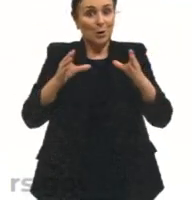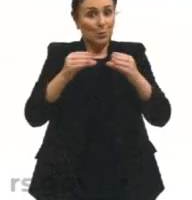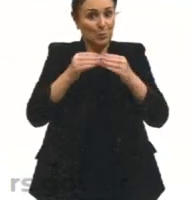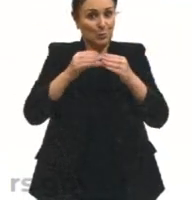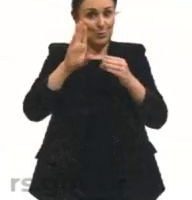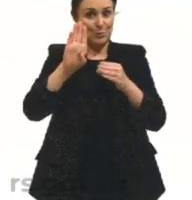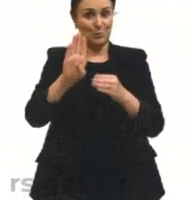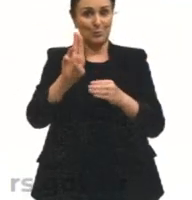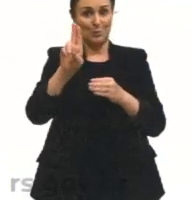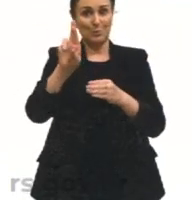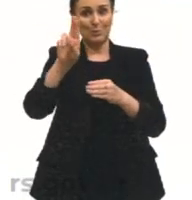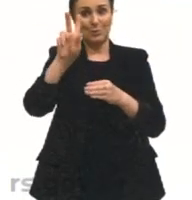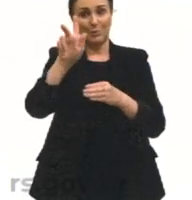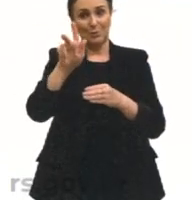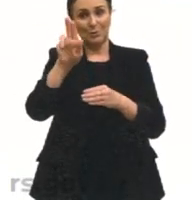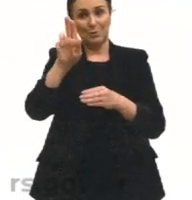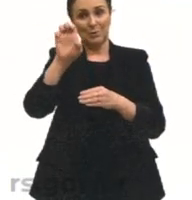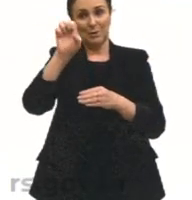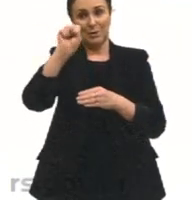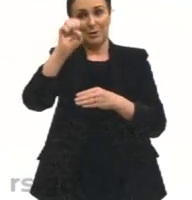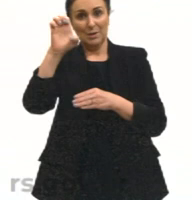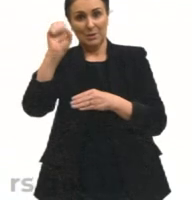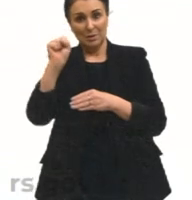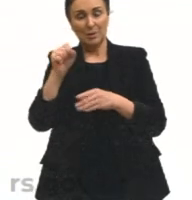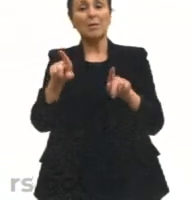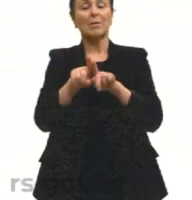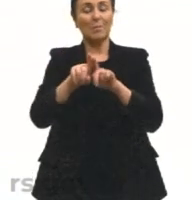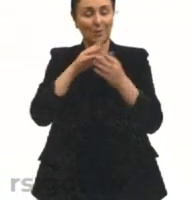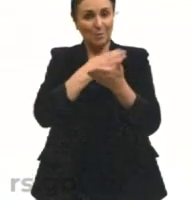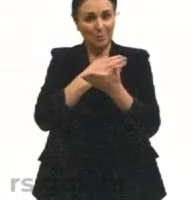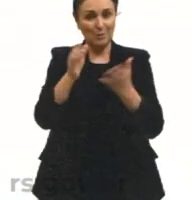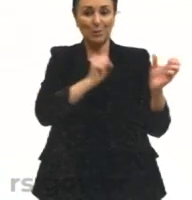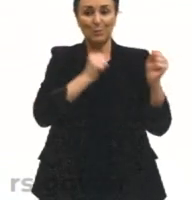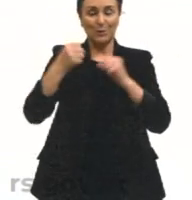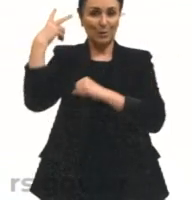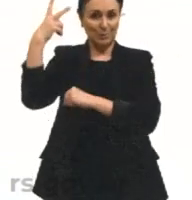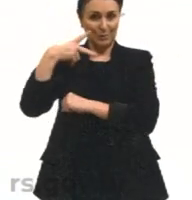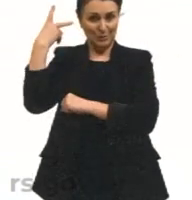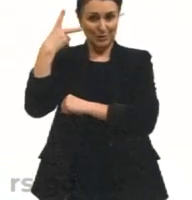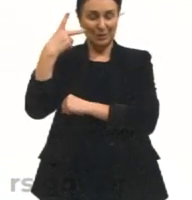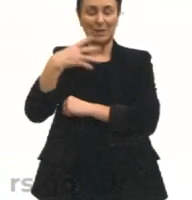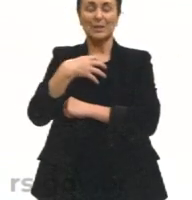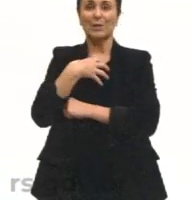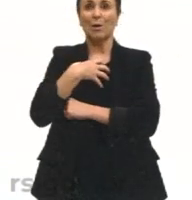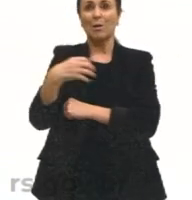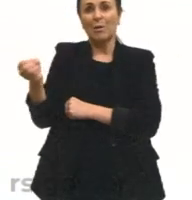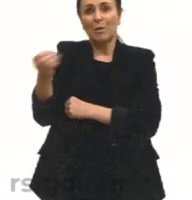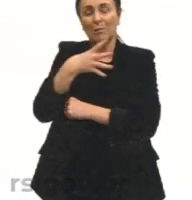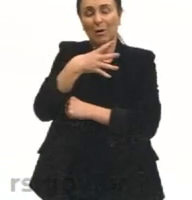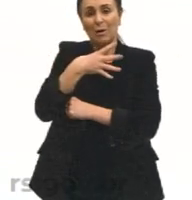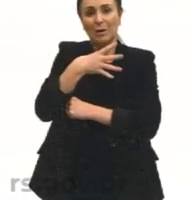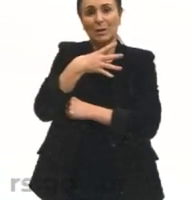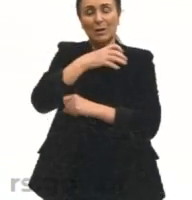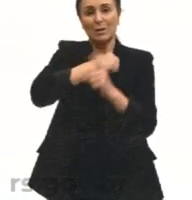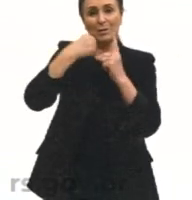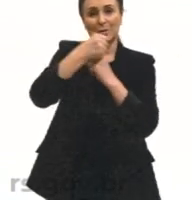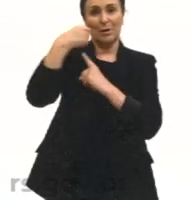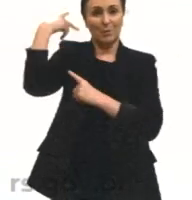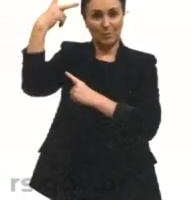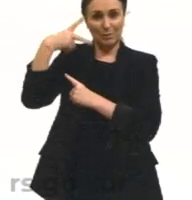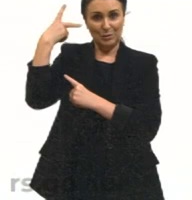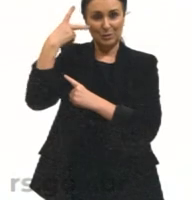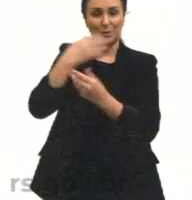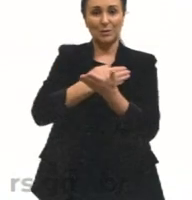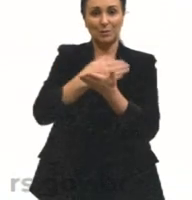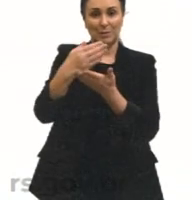também começam a desfrutar de poder político e econômico nessa nova ordem social que se instaura. Então, olha só,